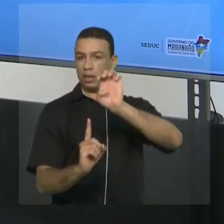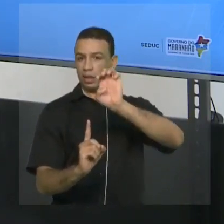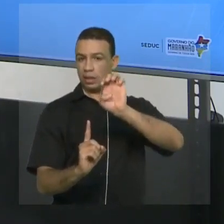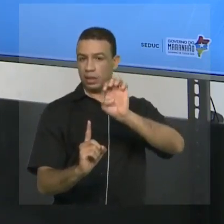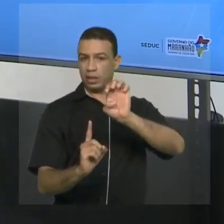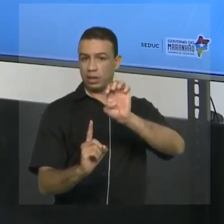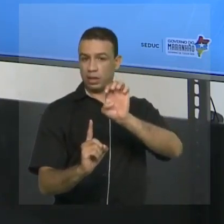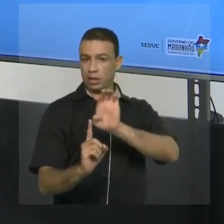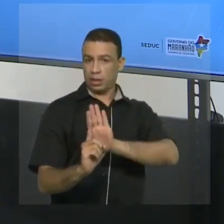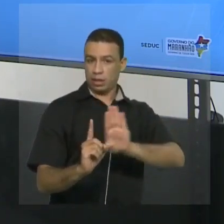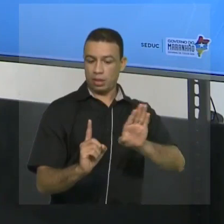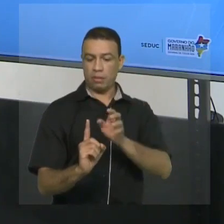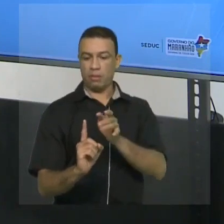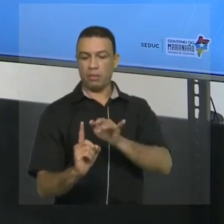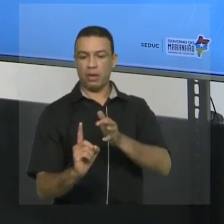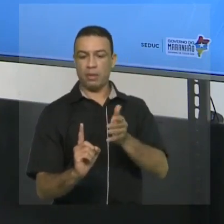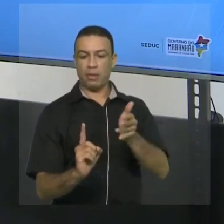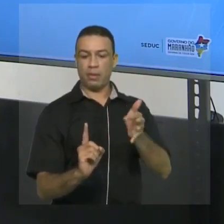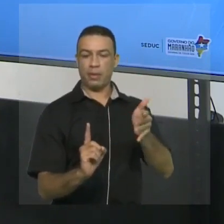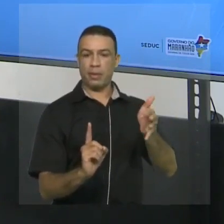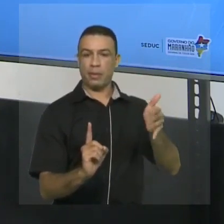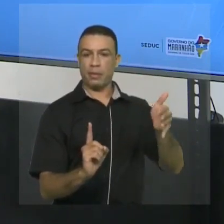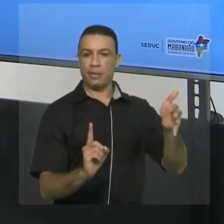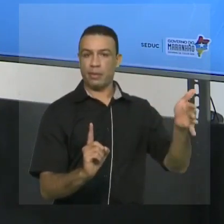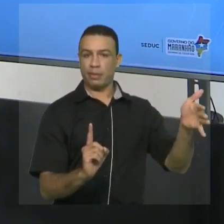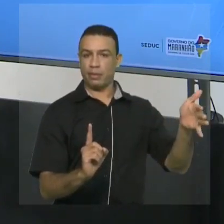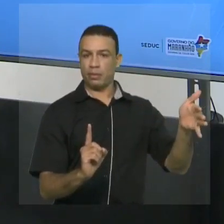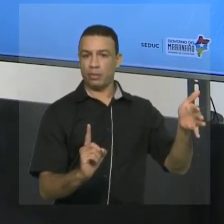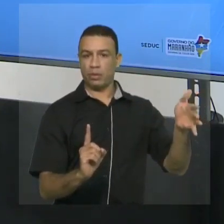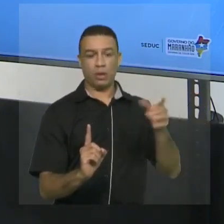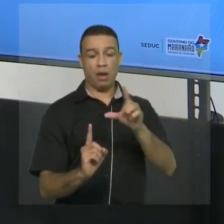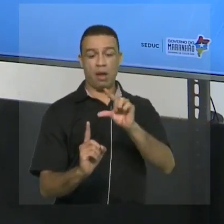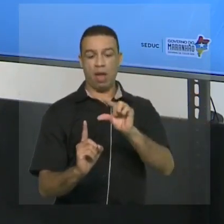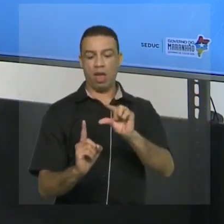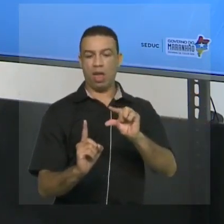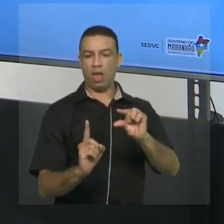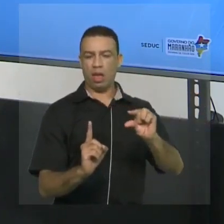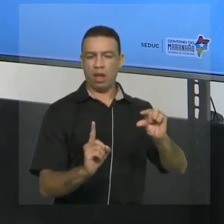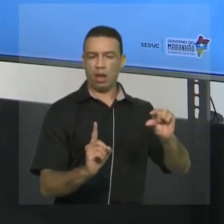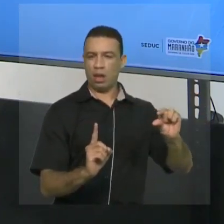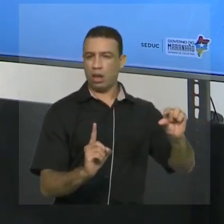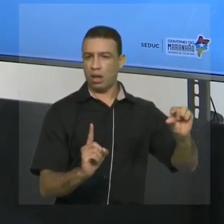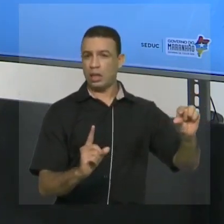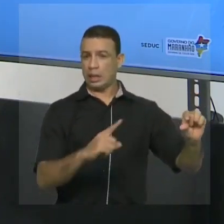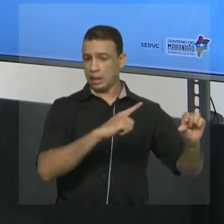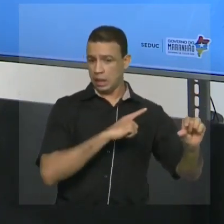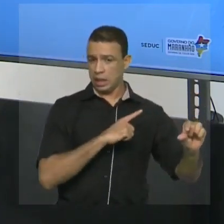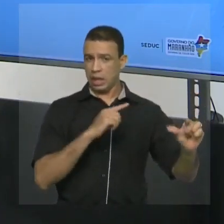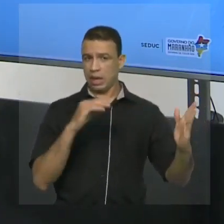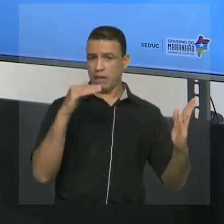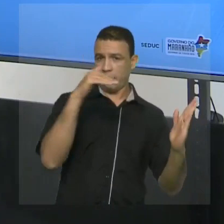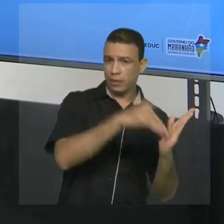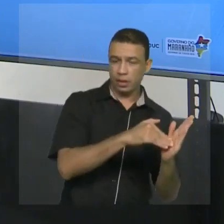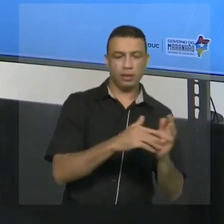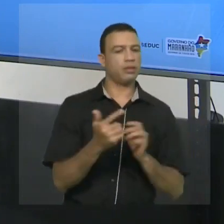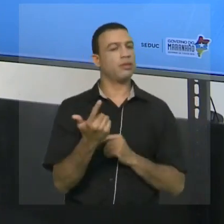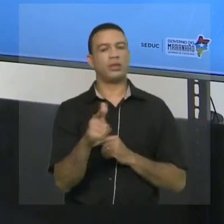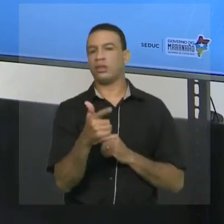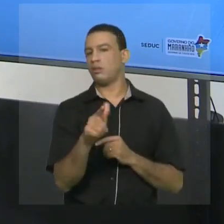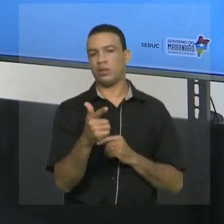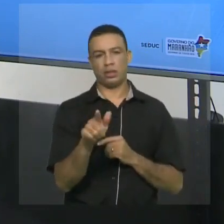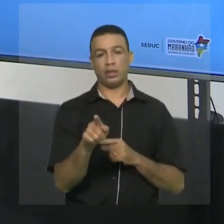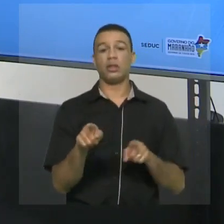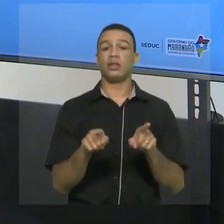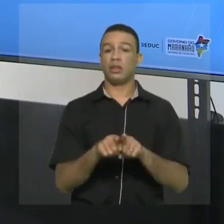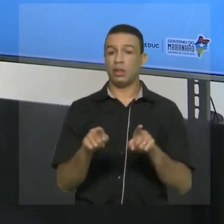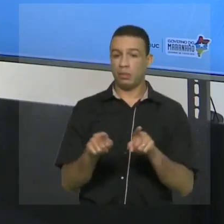menor número inteiro? Não. Não existe o menor número inteiro. Se continua para o lado direito, é porque também não